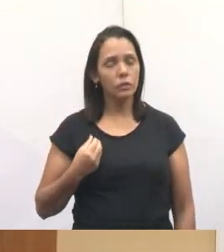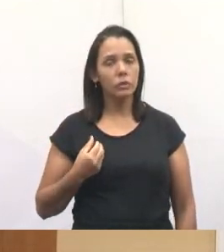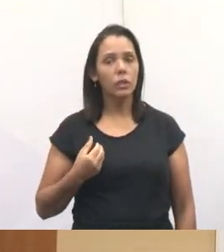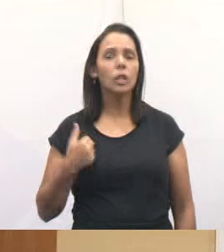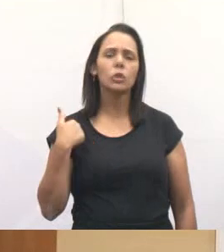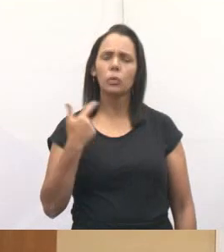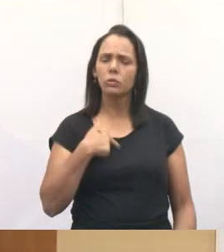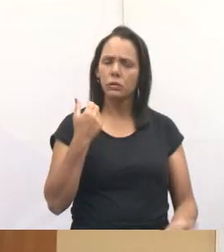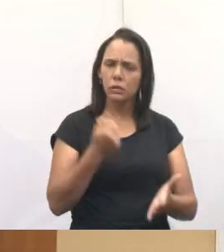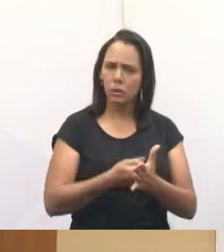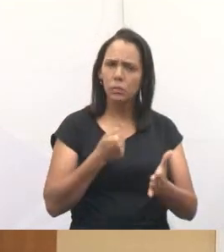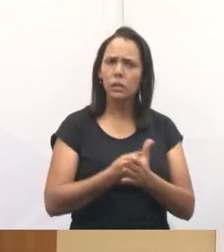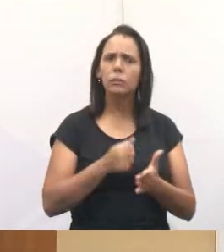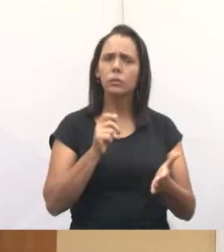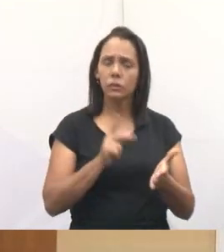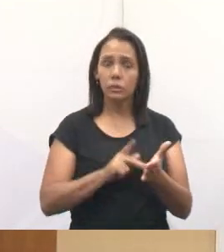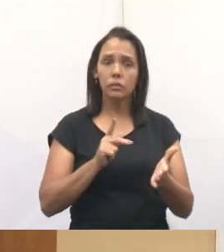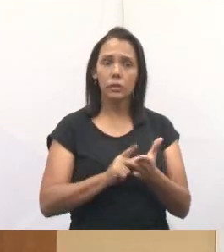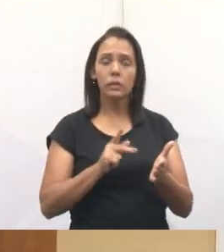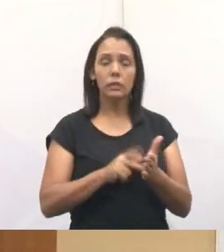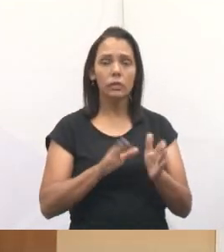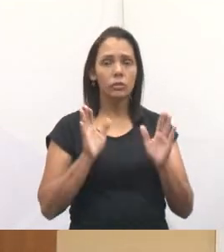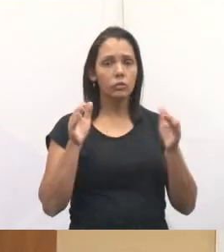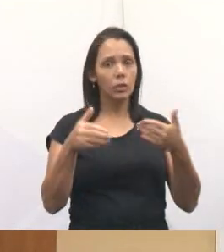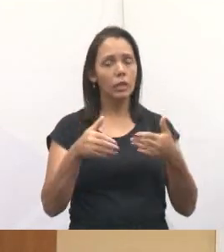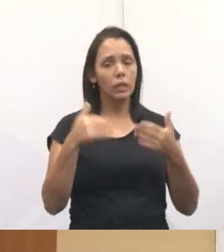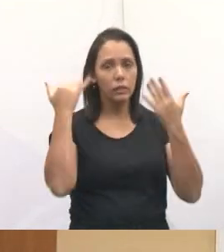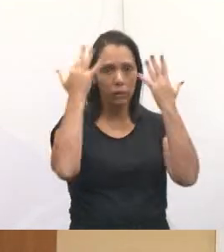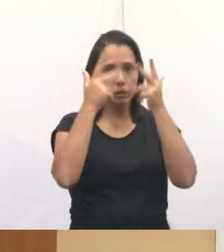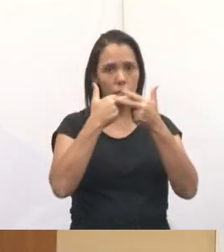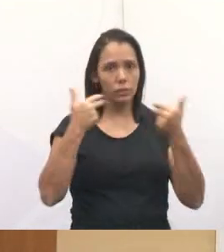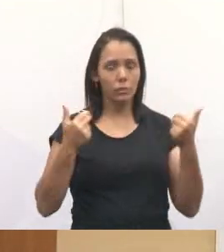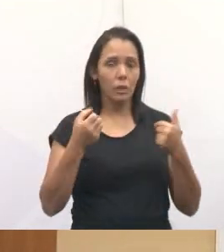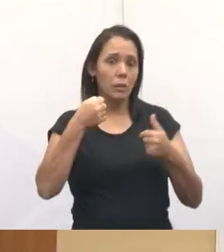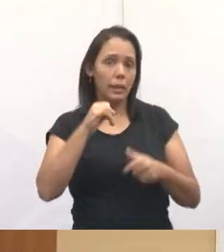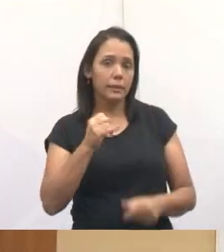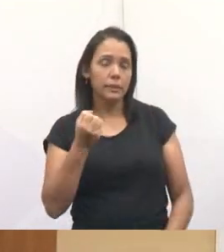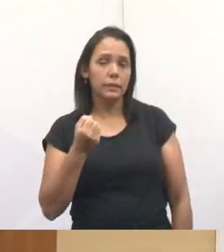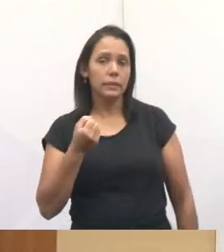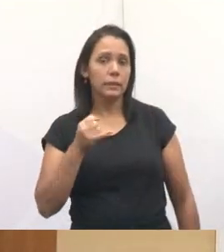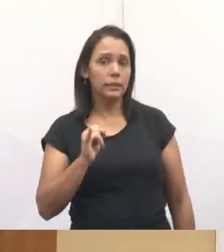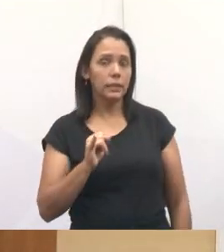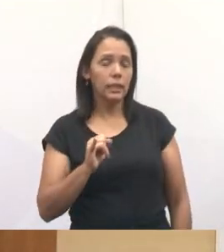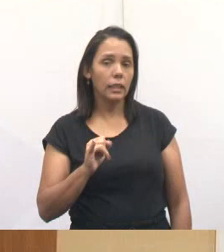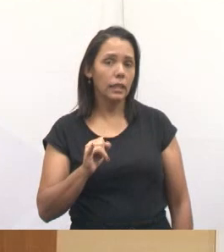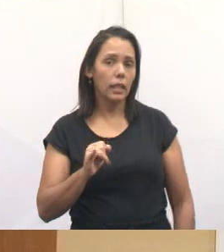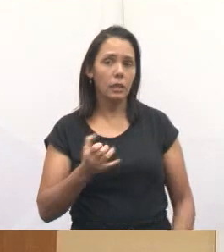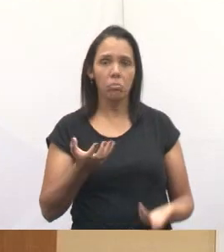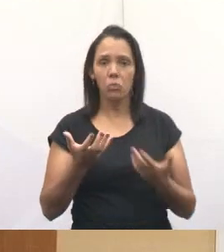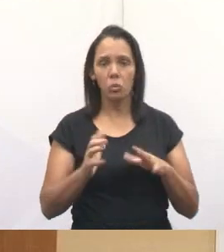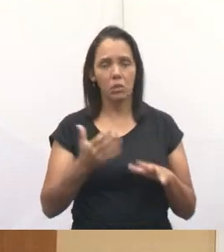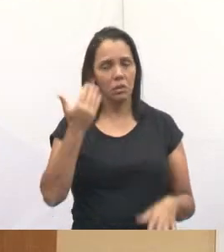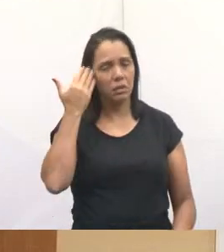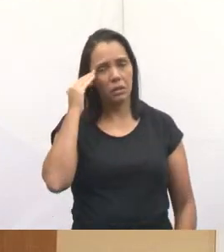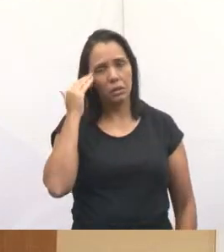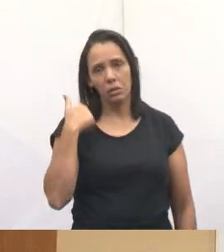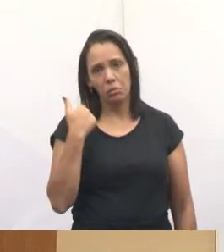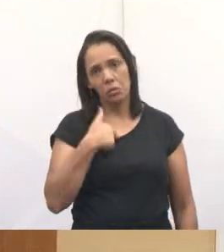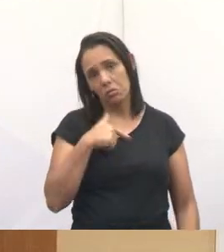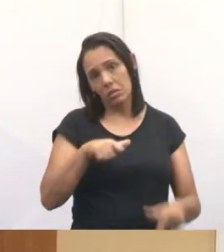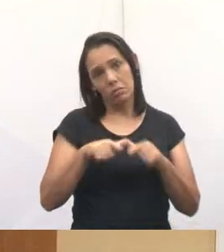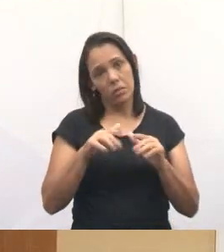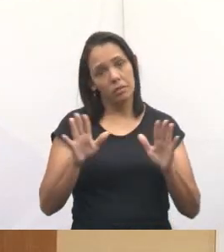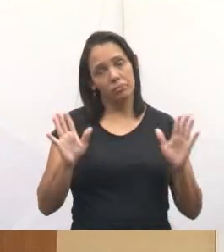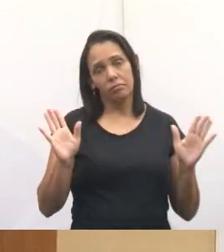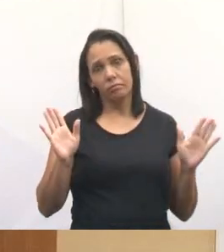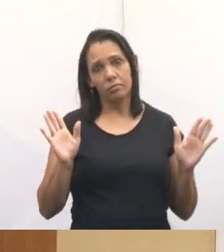Nós fazemos muita coisa. Muita coisa dentro da causa animal. Agora, se você não entrar nas minhas redes sociais e você não procurar saber o que eu estou fazendo, não adianta